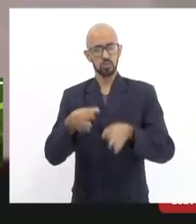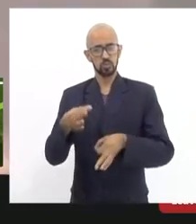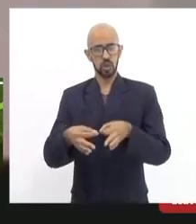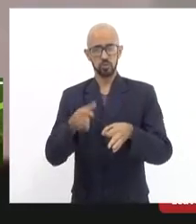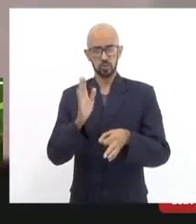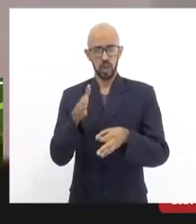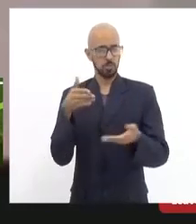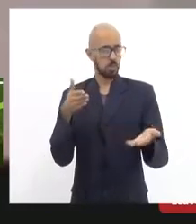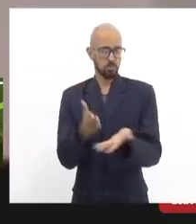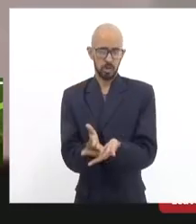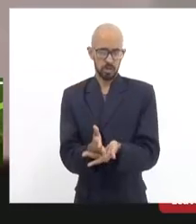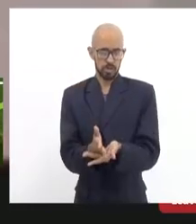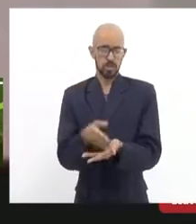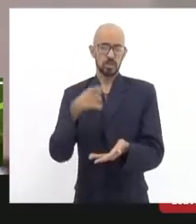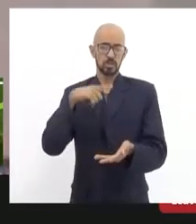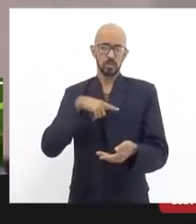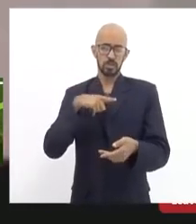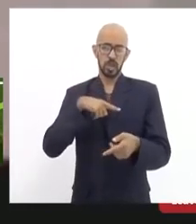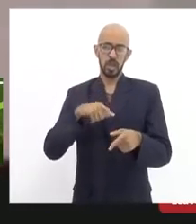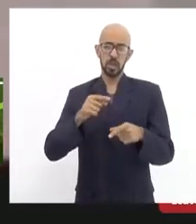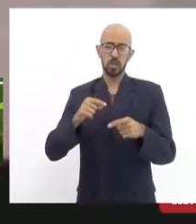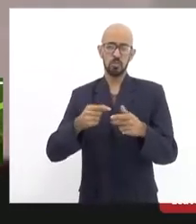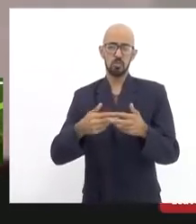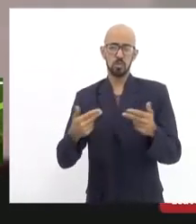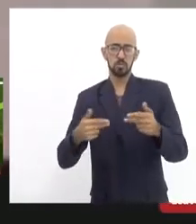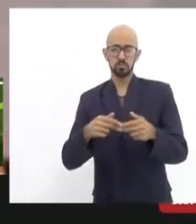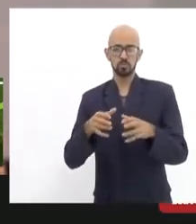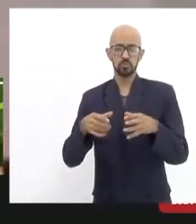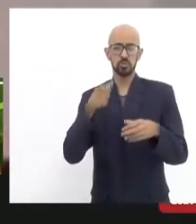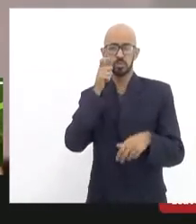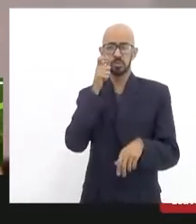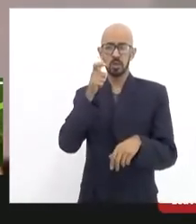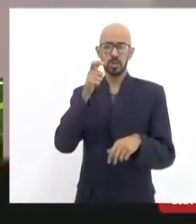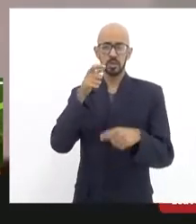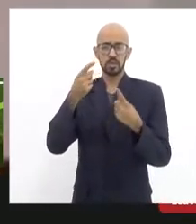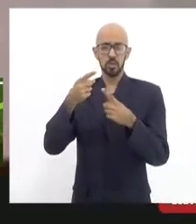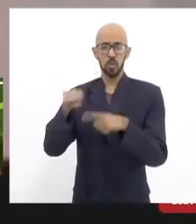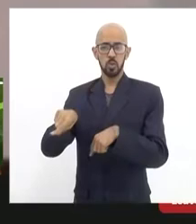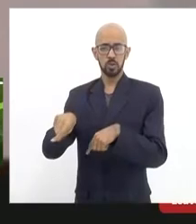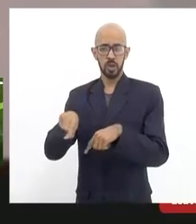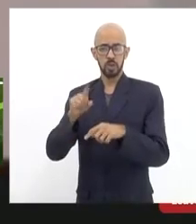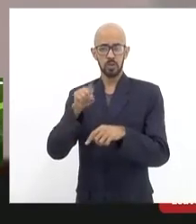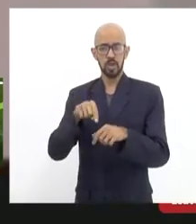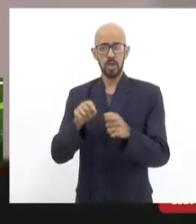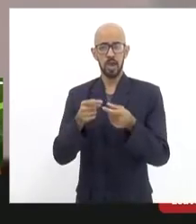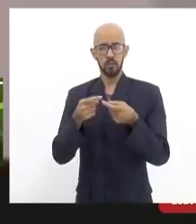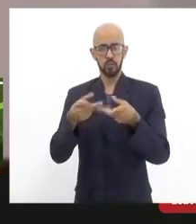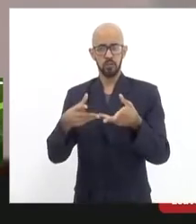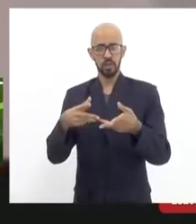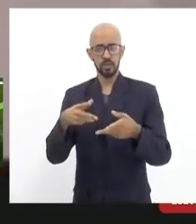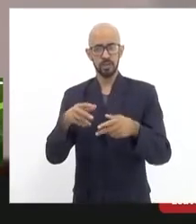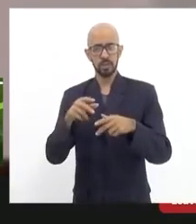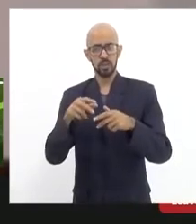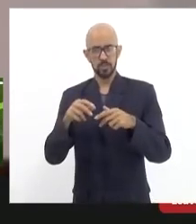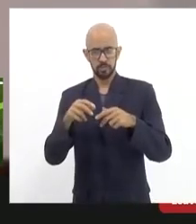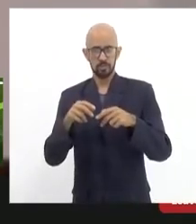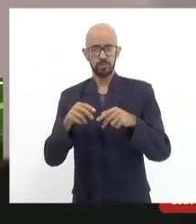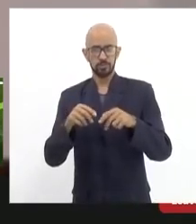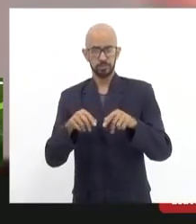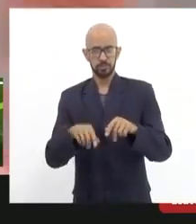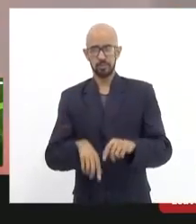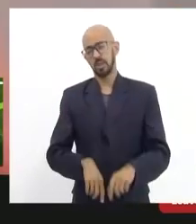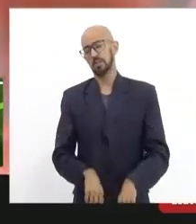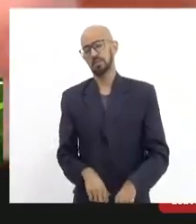completamente da contramão dessa agenda que nós temos que evitar que ele se realize que é a privatização da linha e da concessão